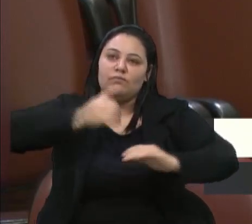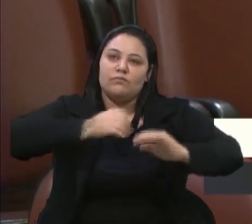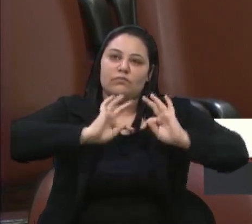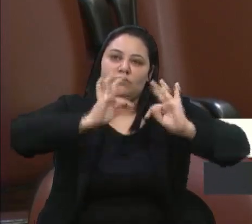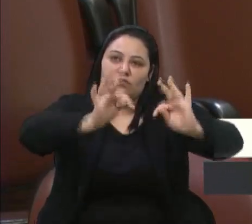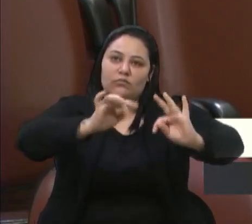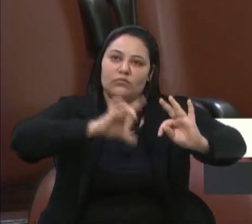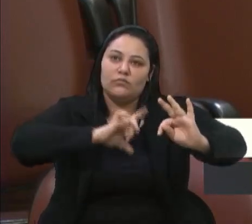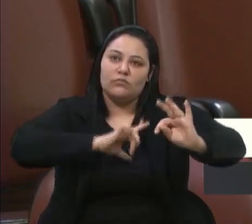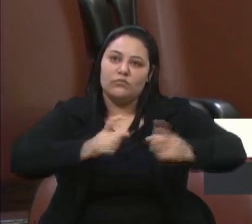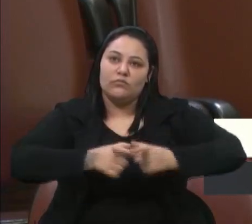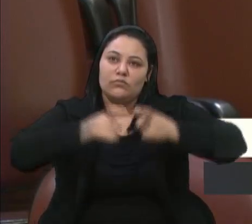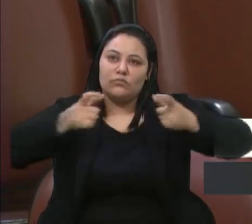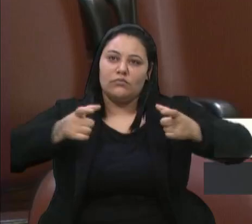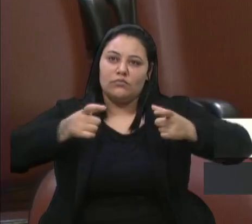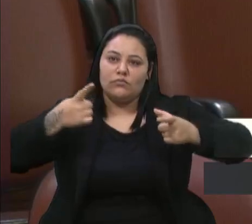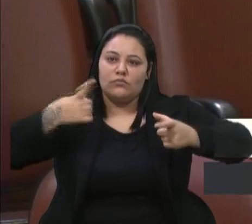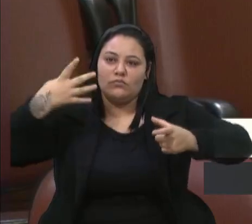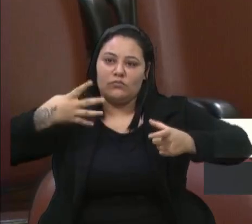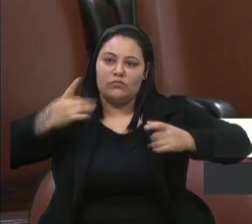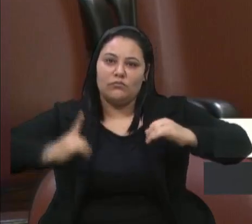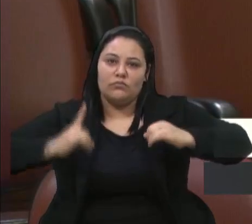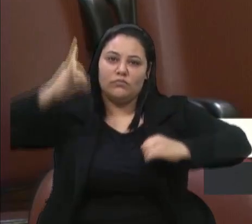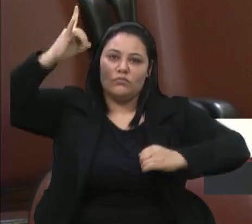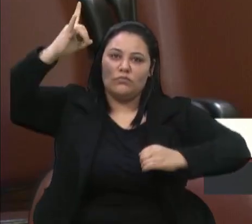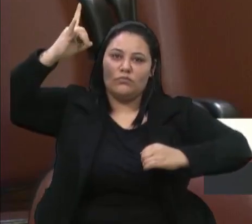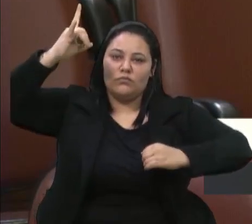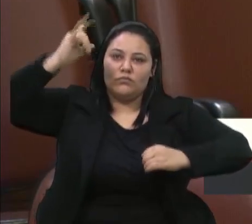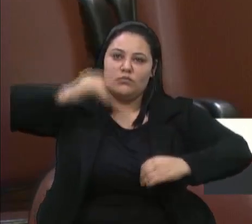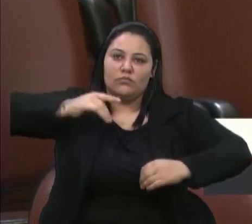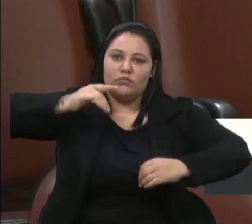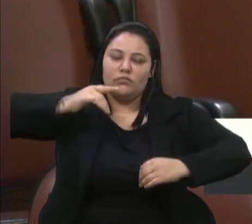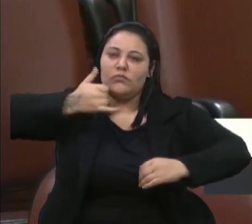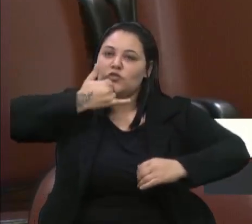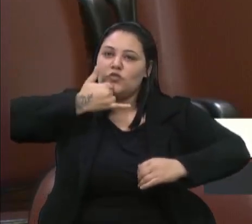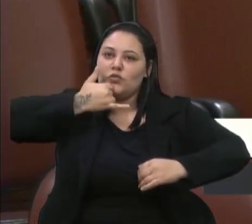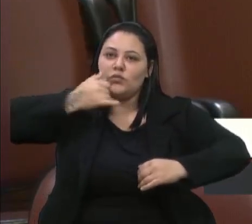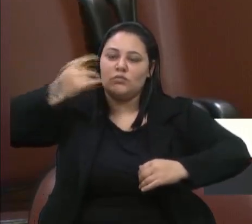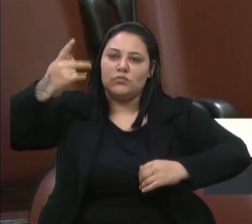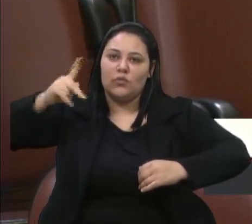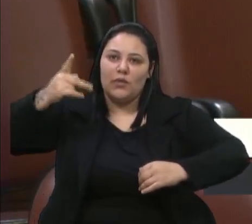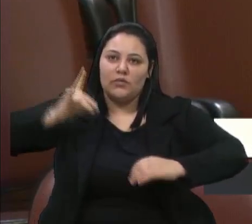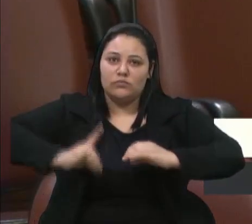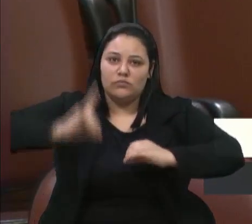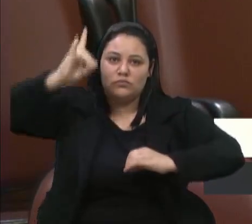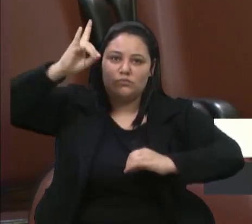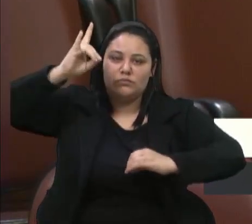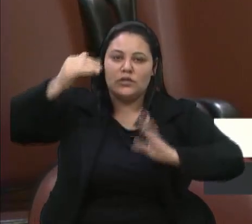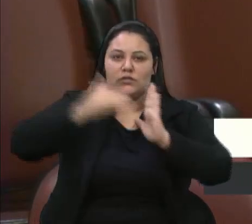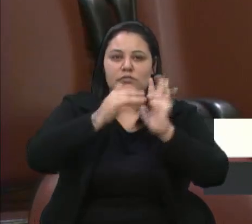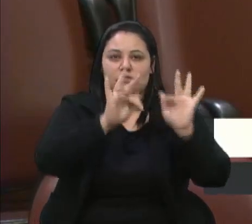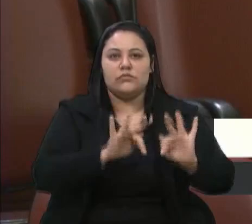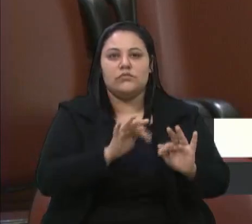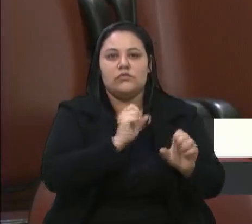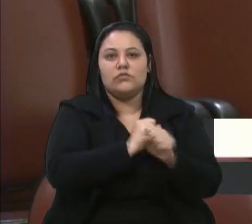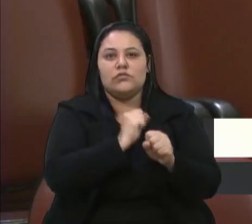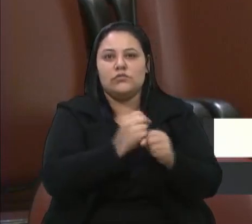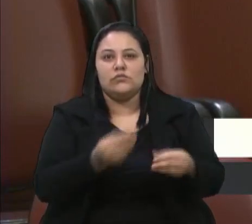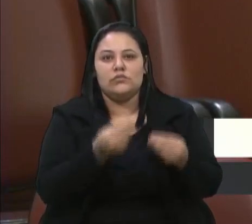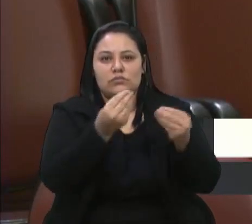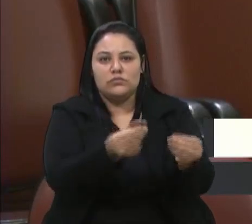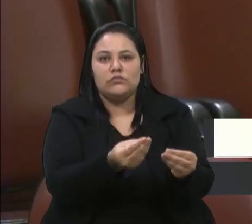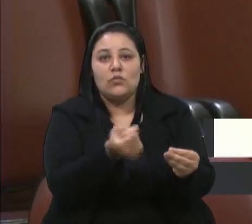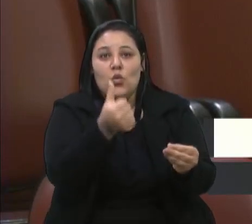agora, com ampliação dos 14 andares do Hospital Pompeia, que até o final do ano entregaremos parte,